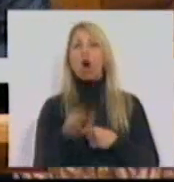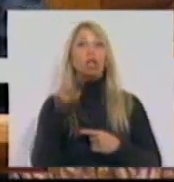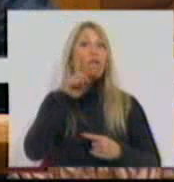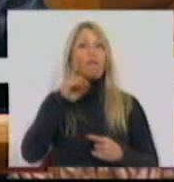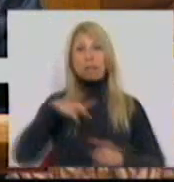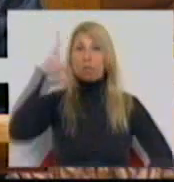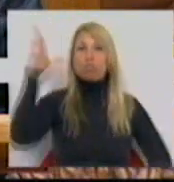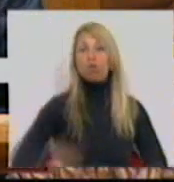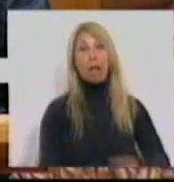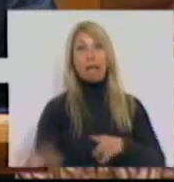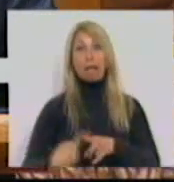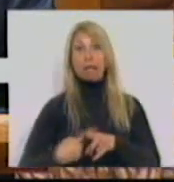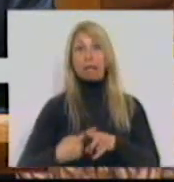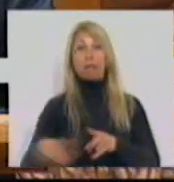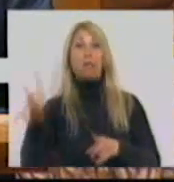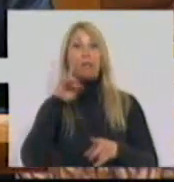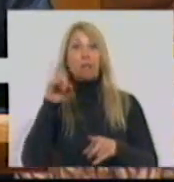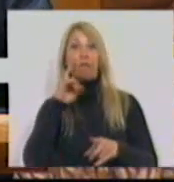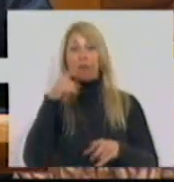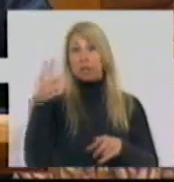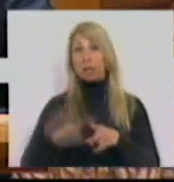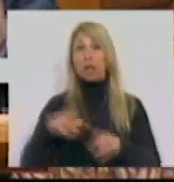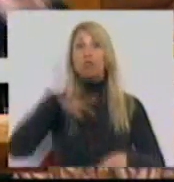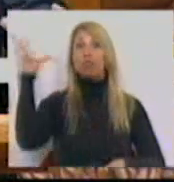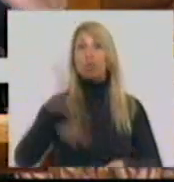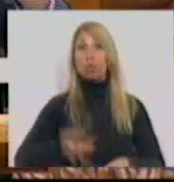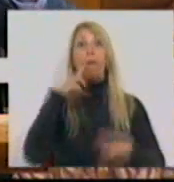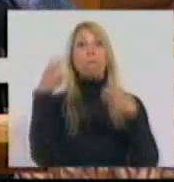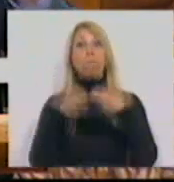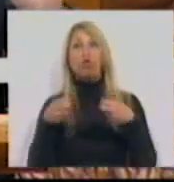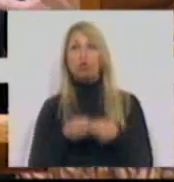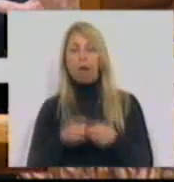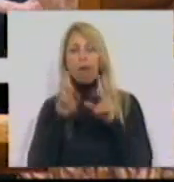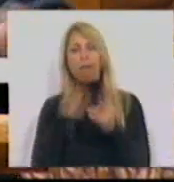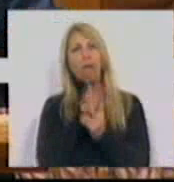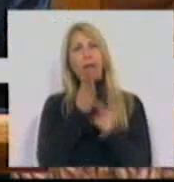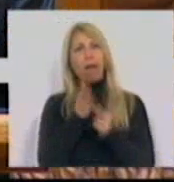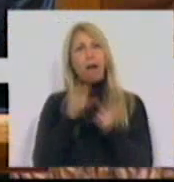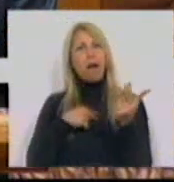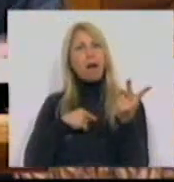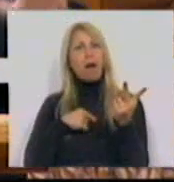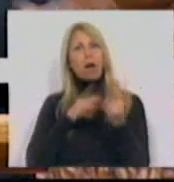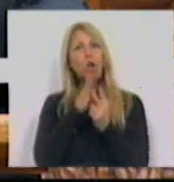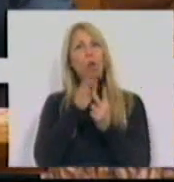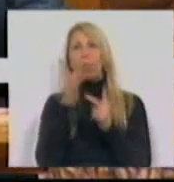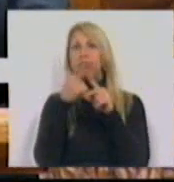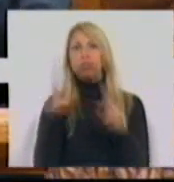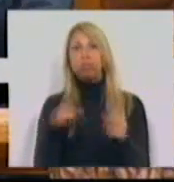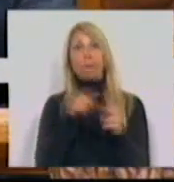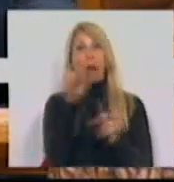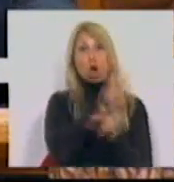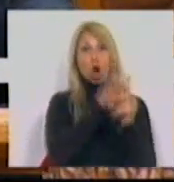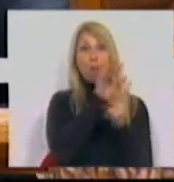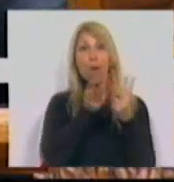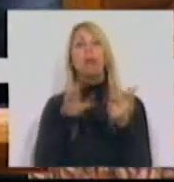portugueses em Bruxelas. E o que estará em causa a 25 de maio são duas visões distintas para a Europa e para Portugal.